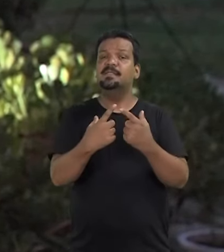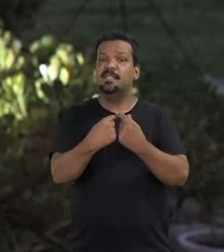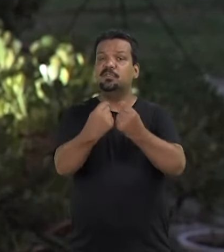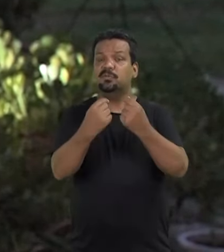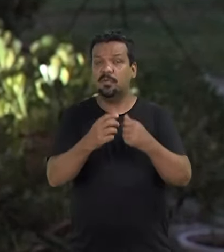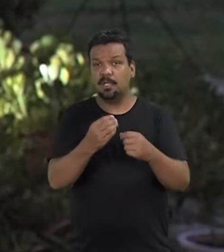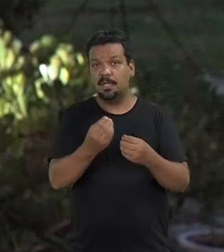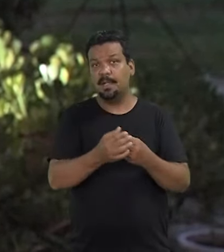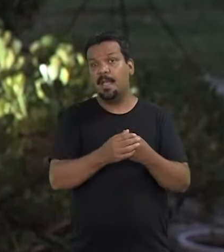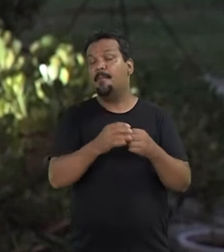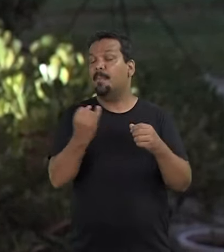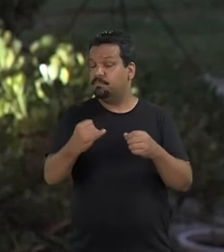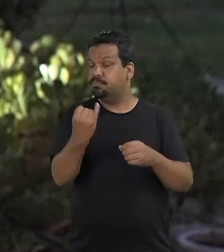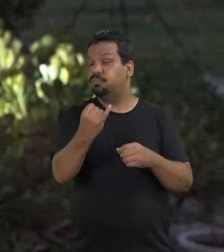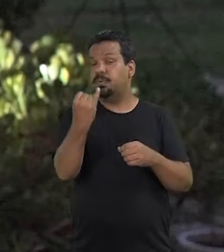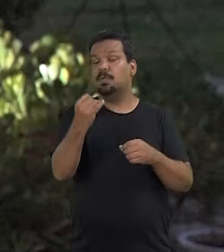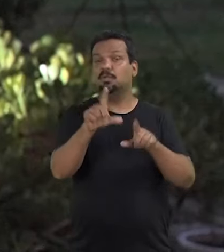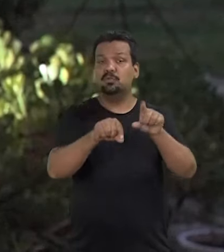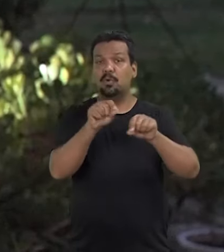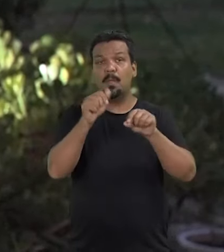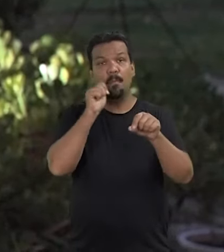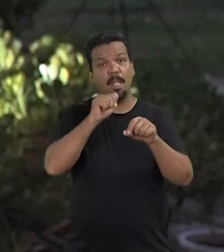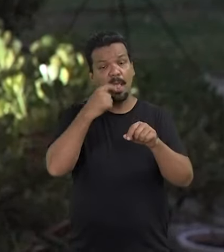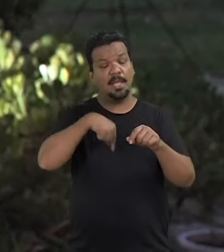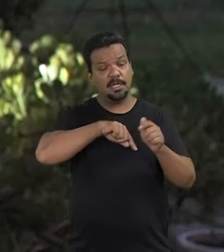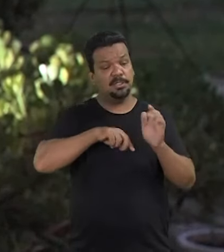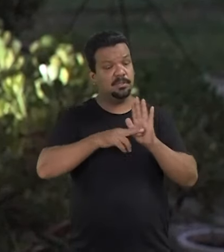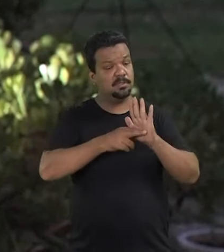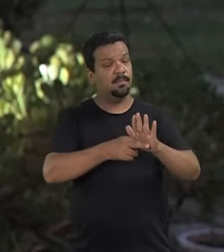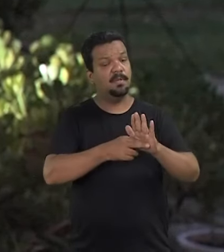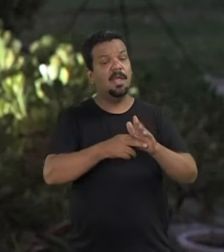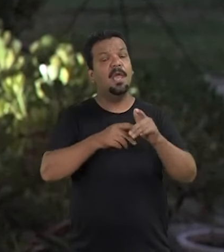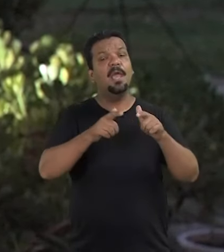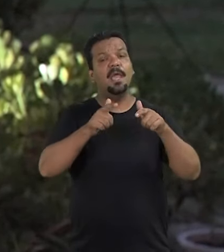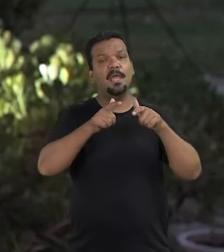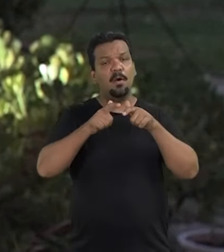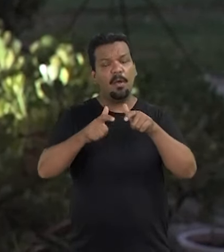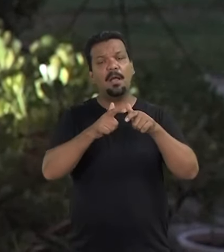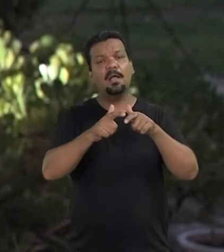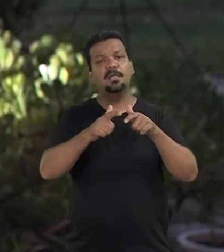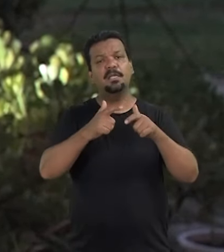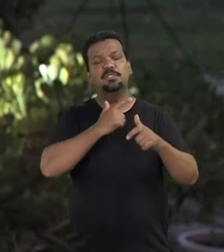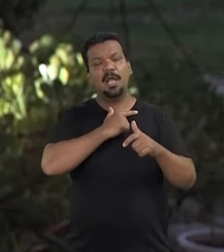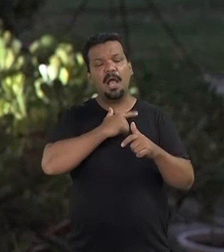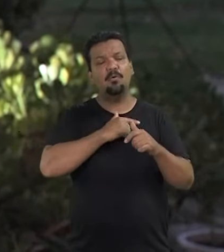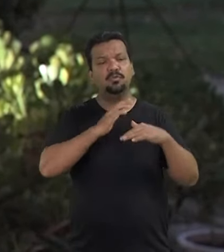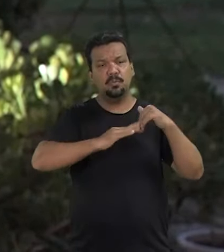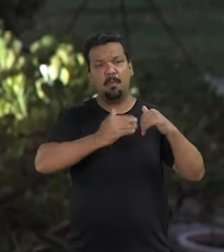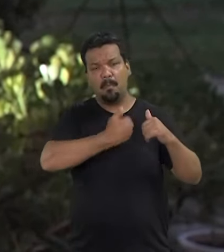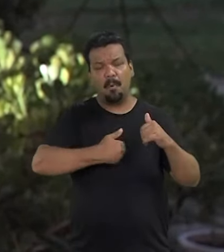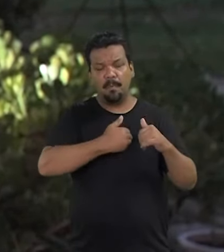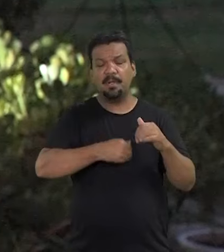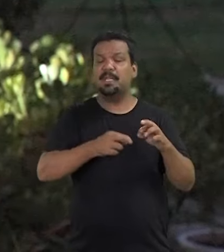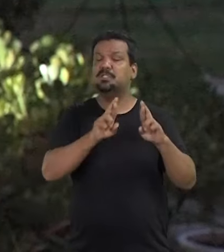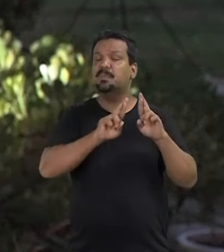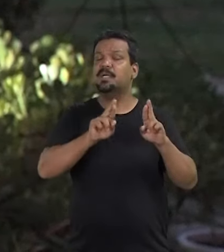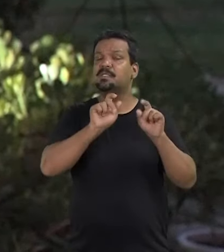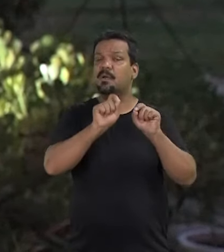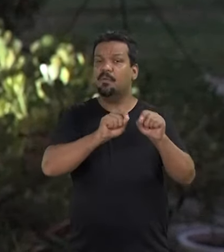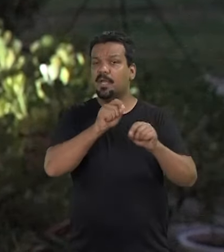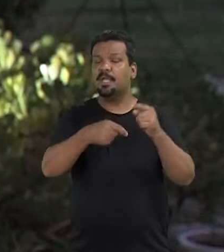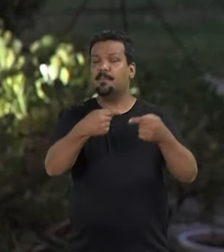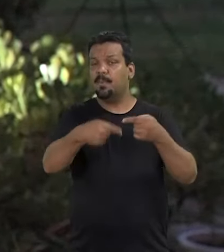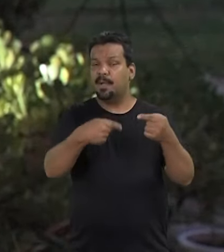também ser votada. Sabemos que é muito importante escolhermos mulheres que nos representem em cargos públicos, democraticamente eleitas, na